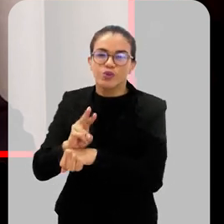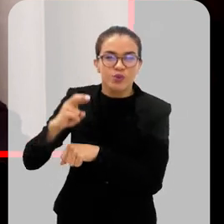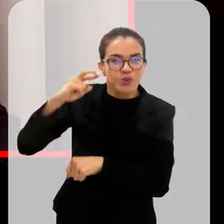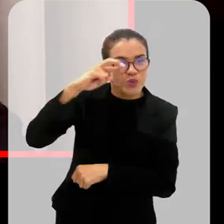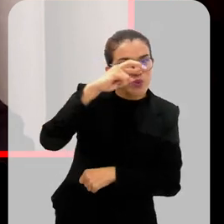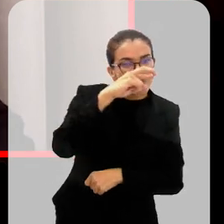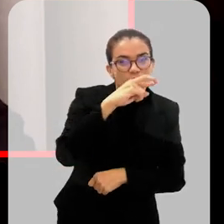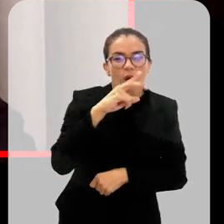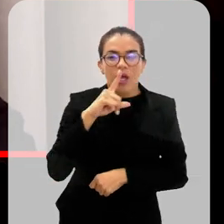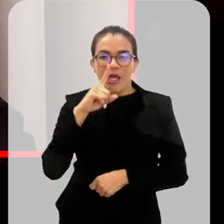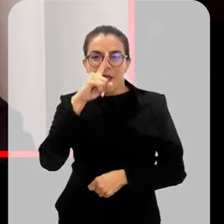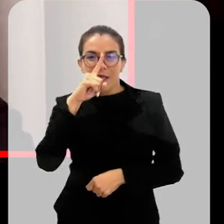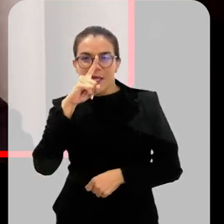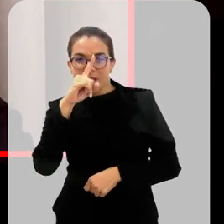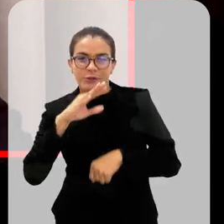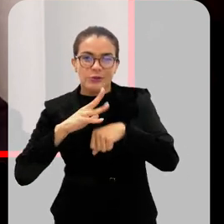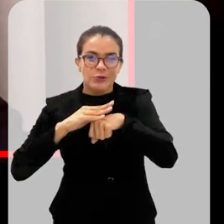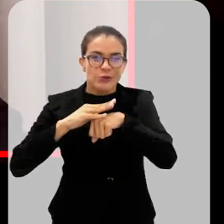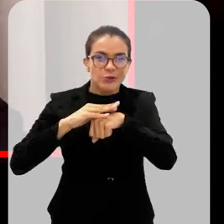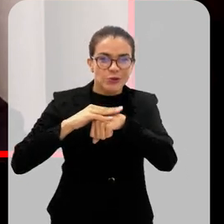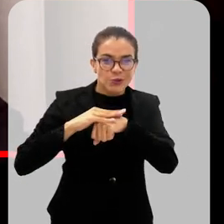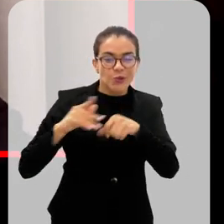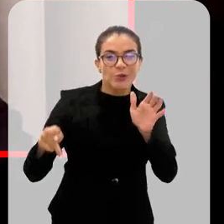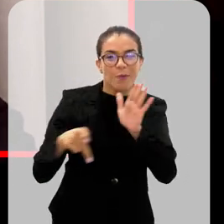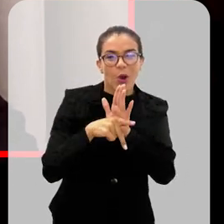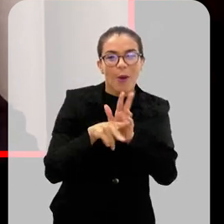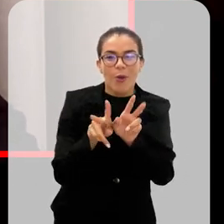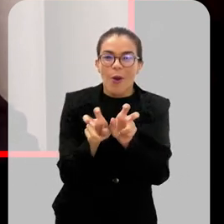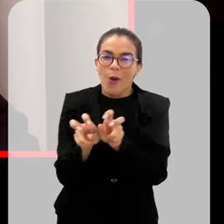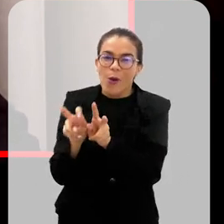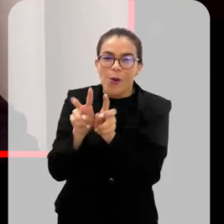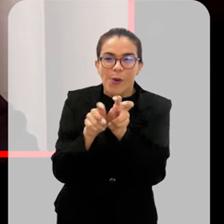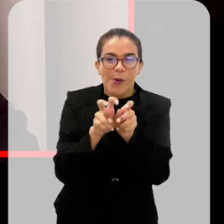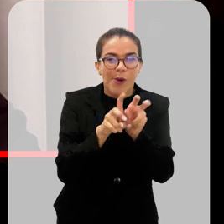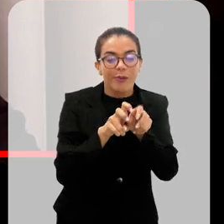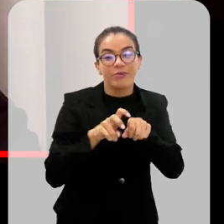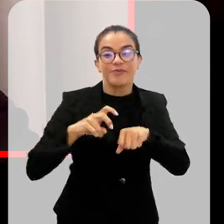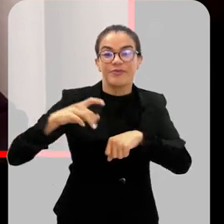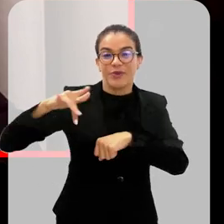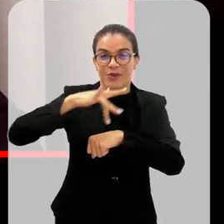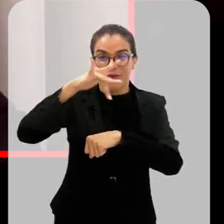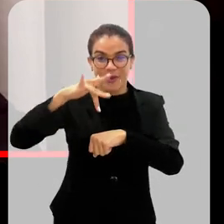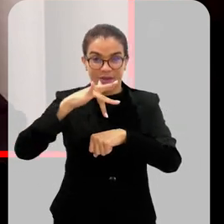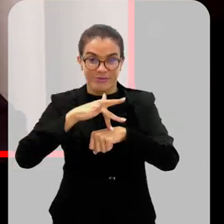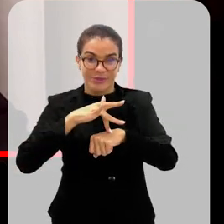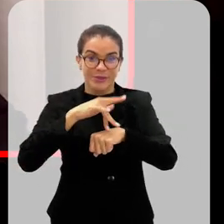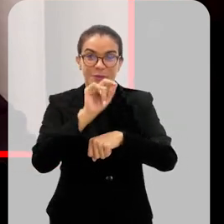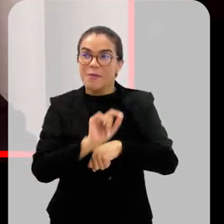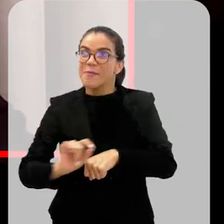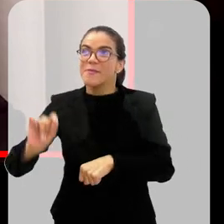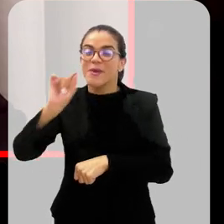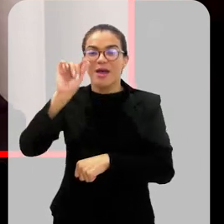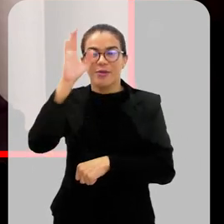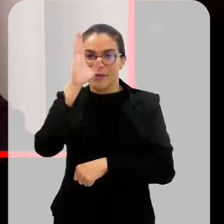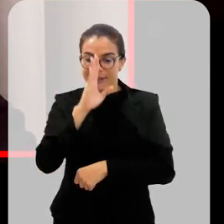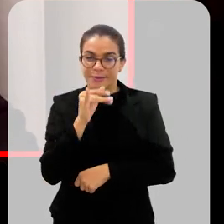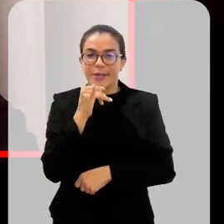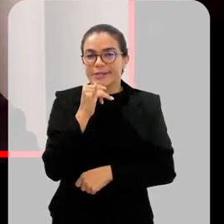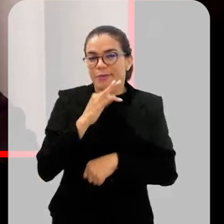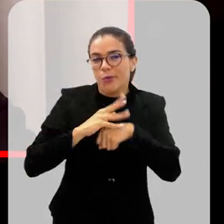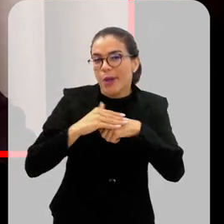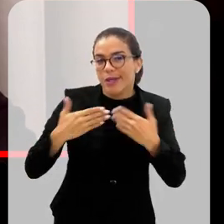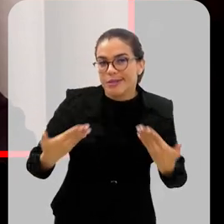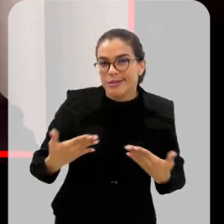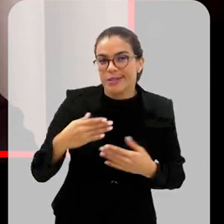risco para as doenças arboviróticas transmitidas pelo Aedes aegypti para todo o Brasil. Então quais são essas doenças